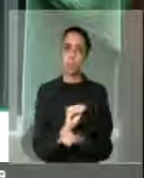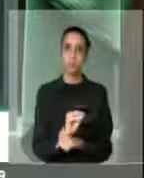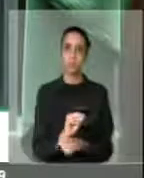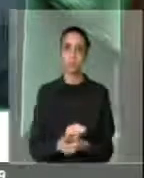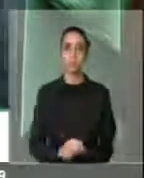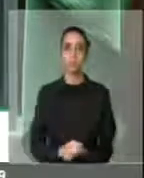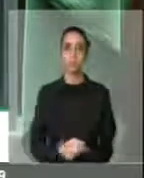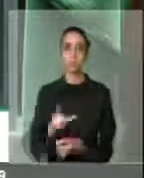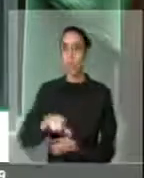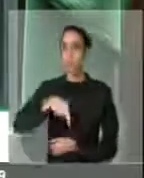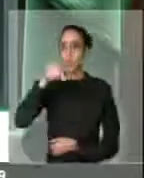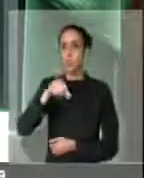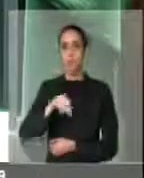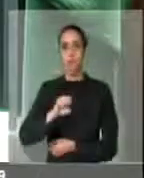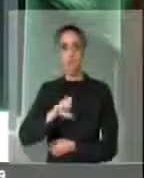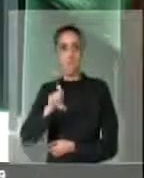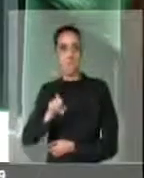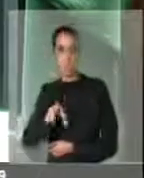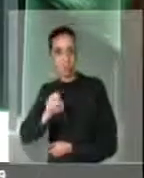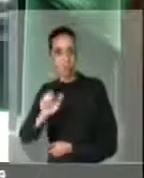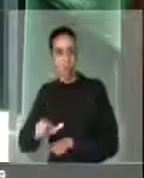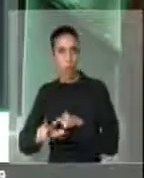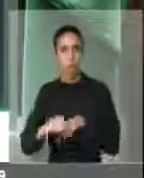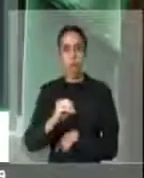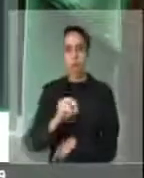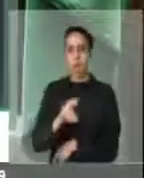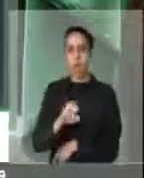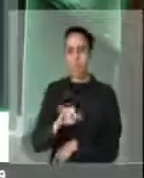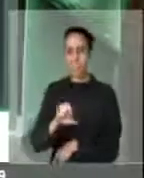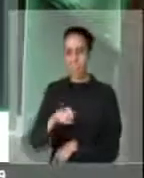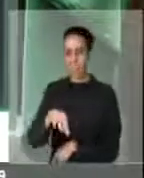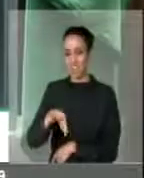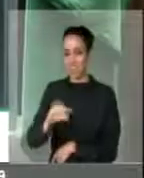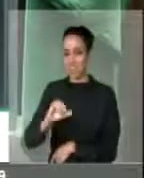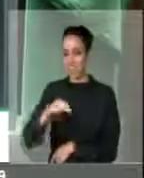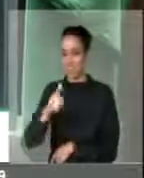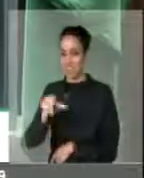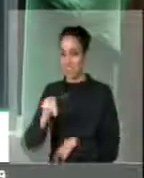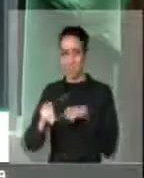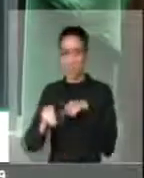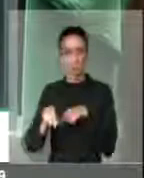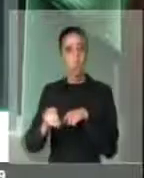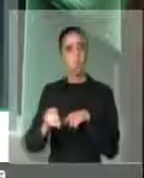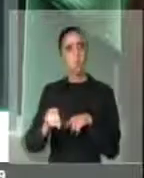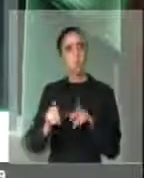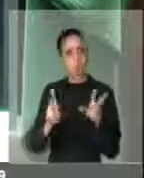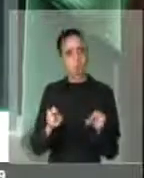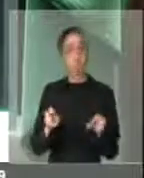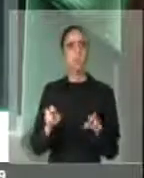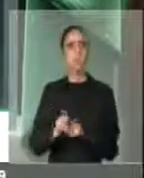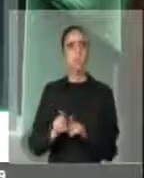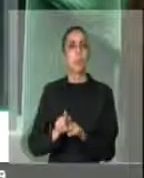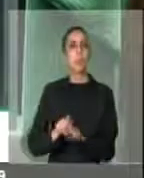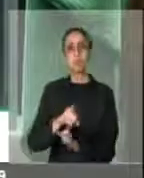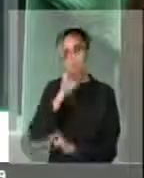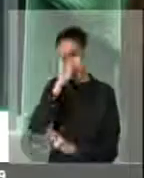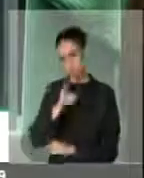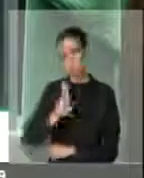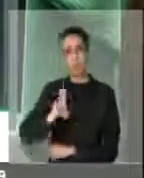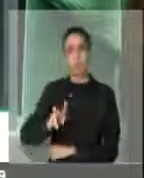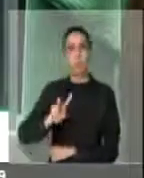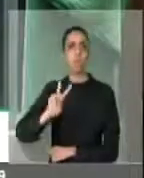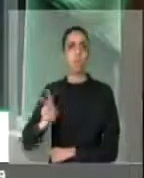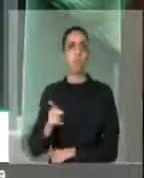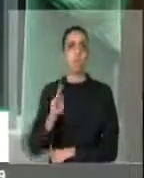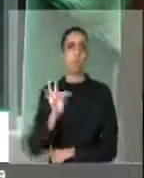sexual é uma expressão que notoriamente abarca homossexualidade, heterossexualidade e